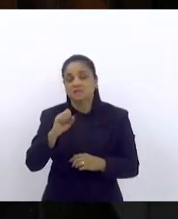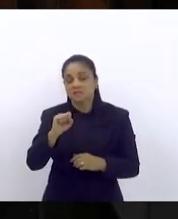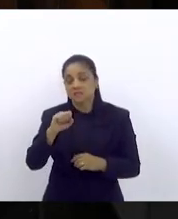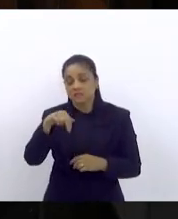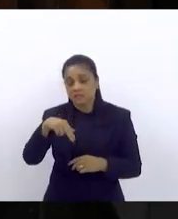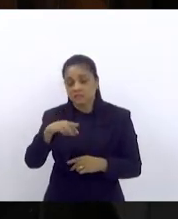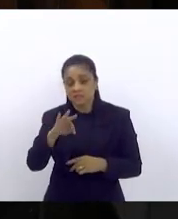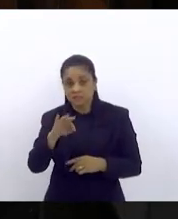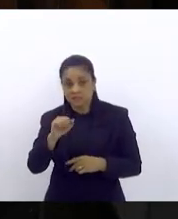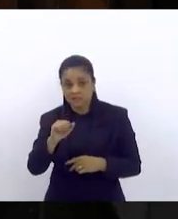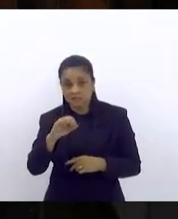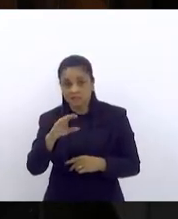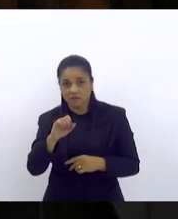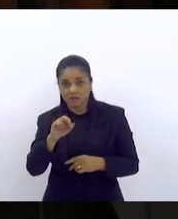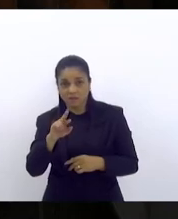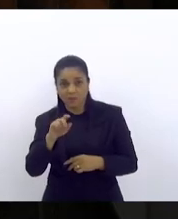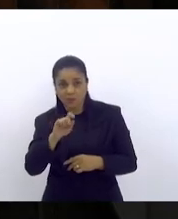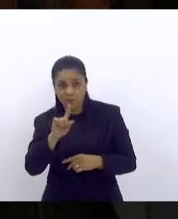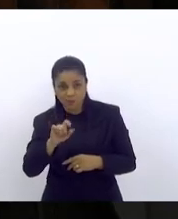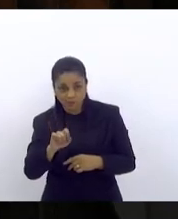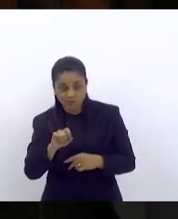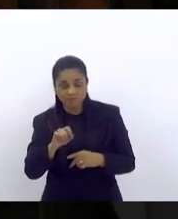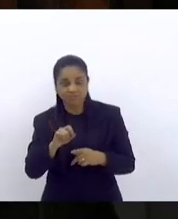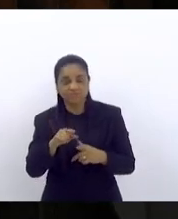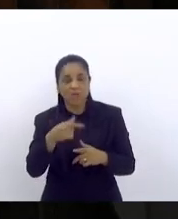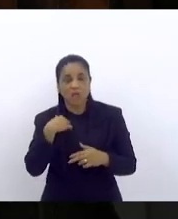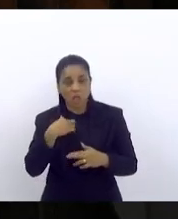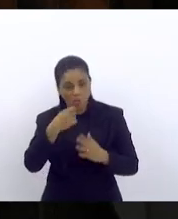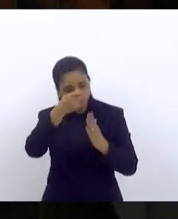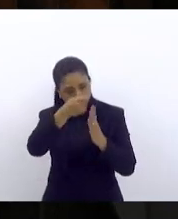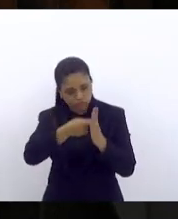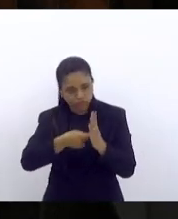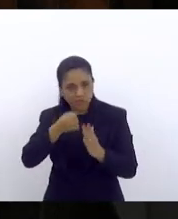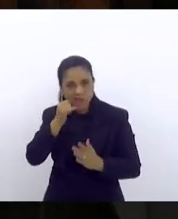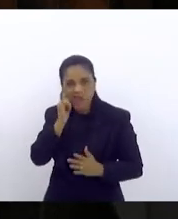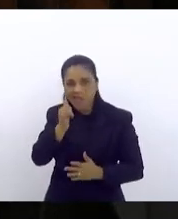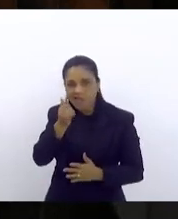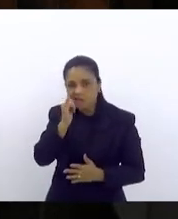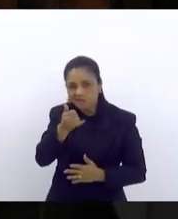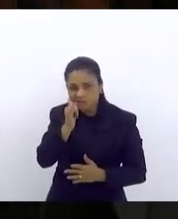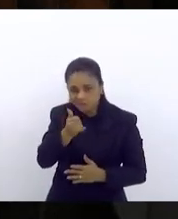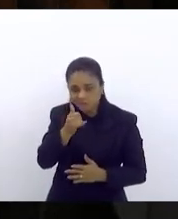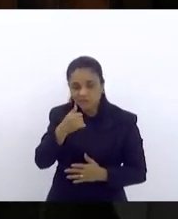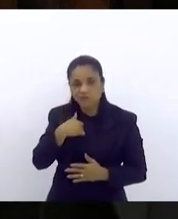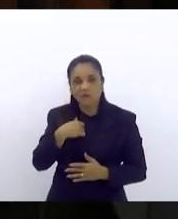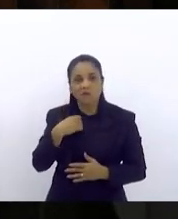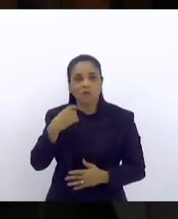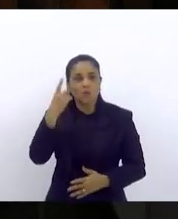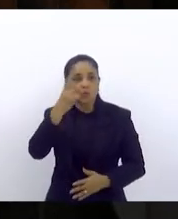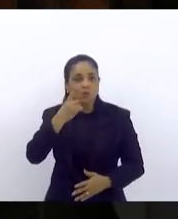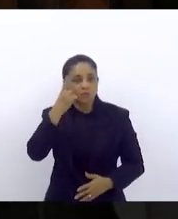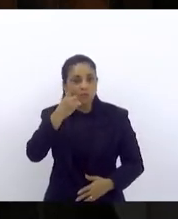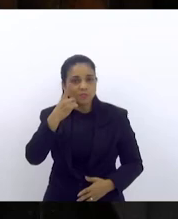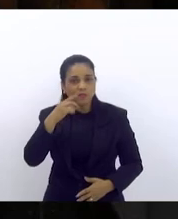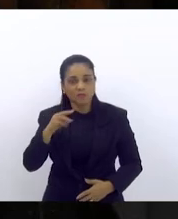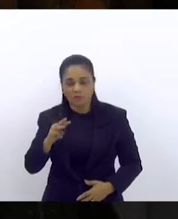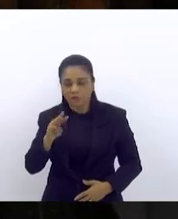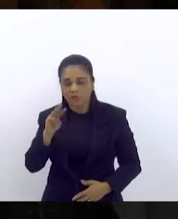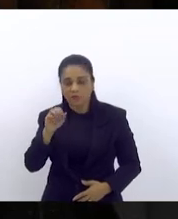foi relator dessa CPI o deputado Valdeque Carneiro